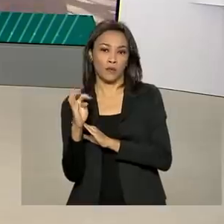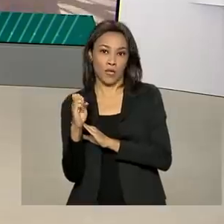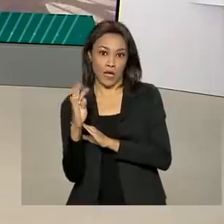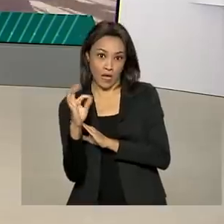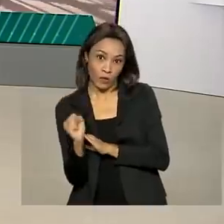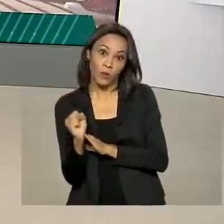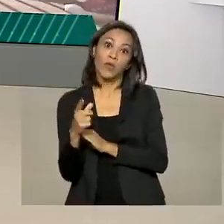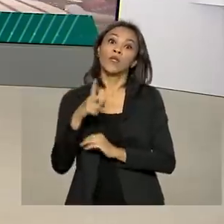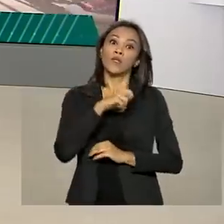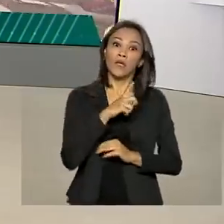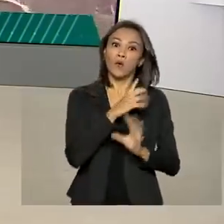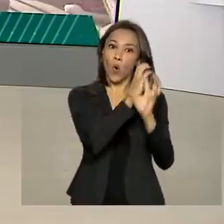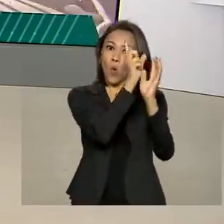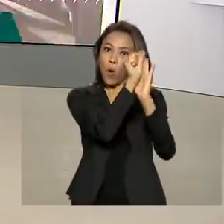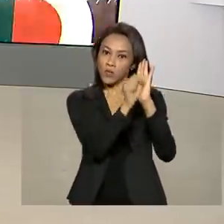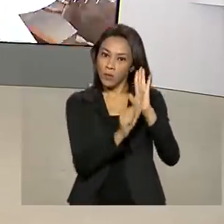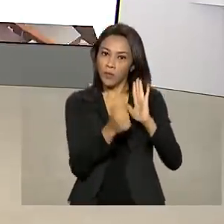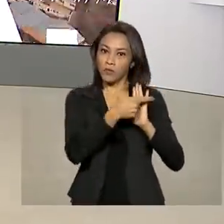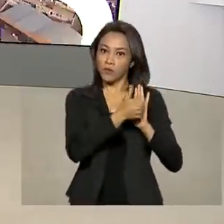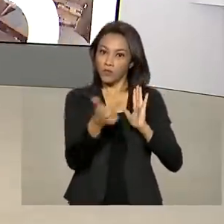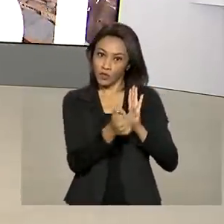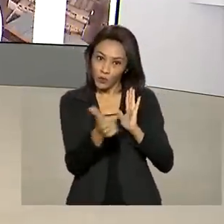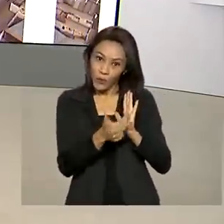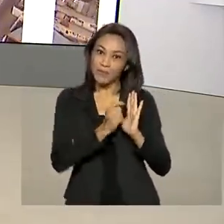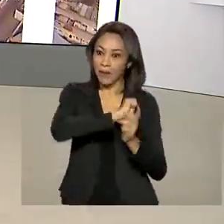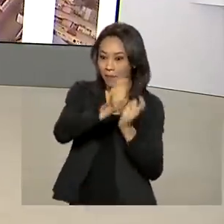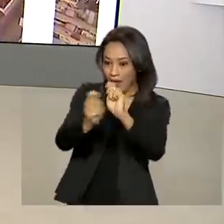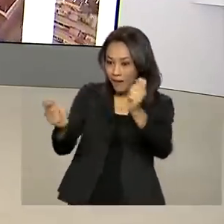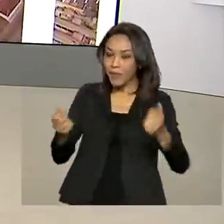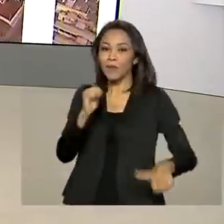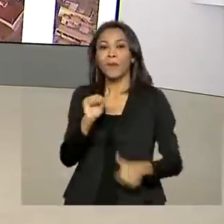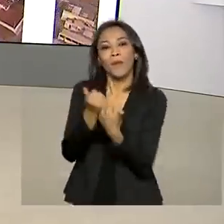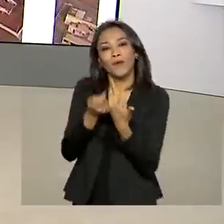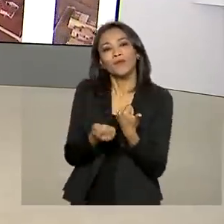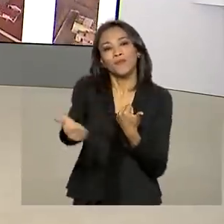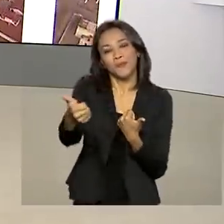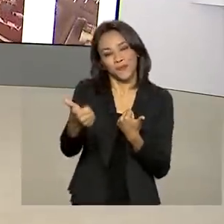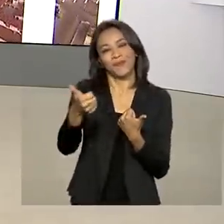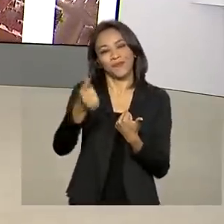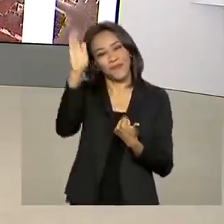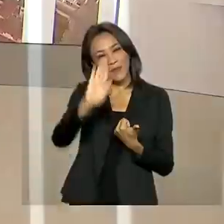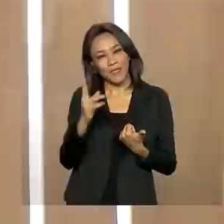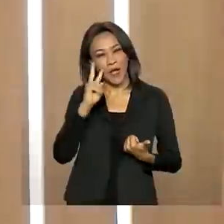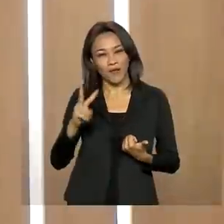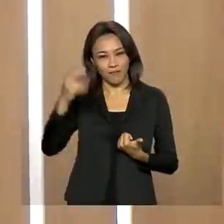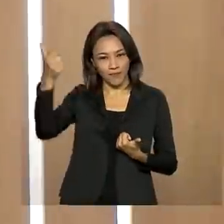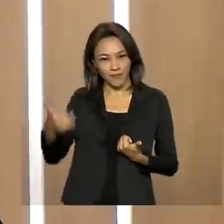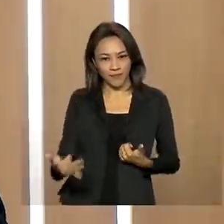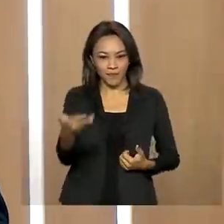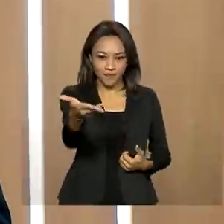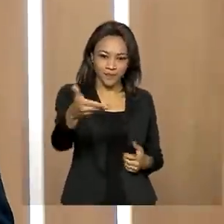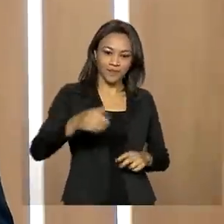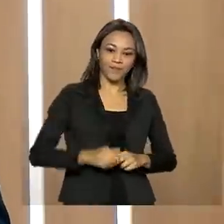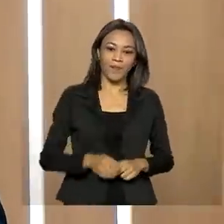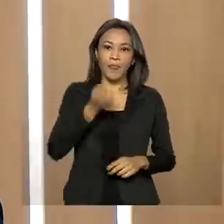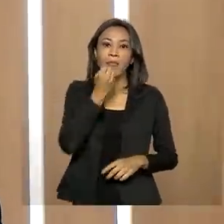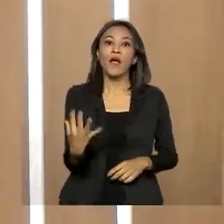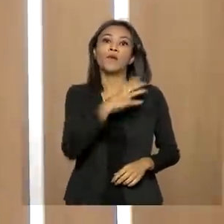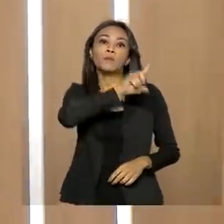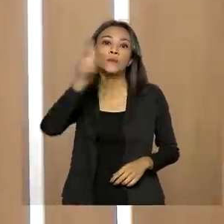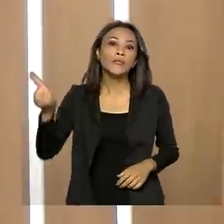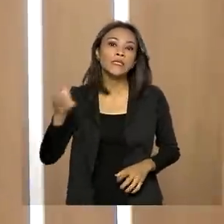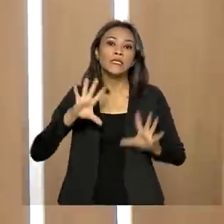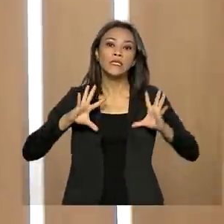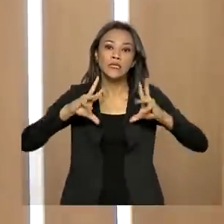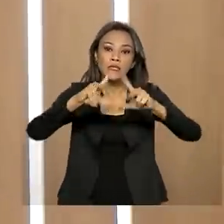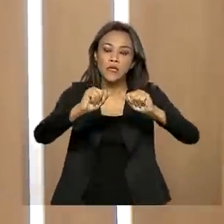de 2022 para o pagamento do Auxílio Brasil. Quem comenta é Ricardo Caldas. Bom dia, bom dia a todos. O